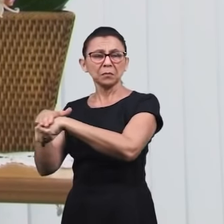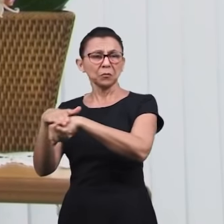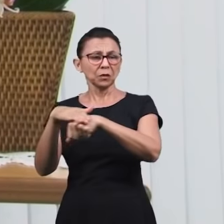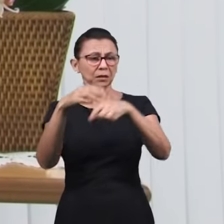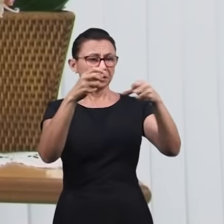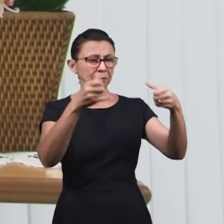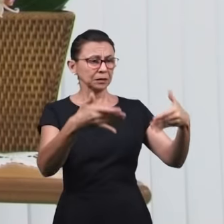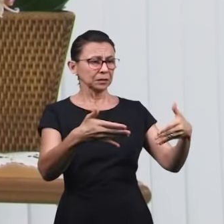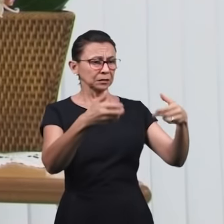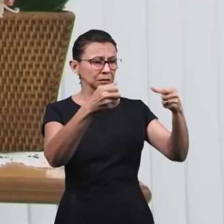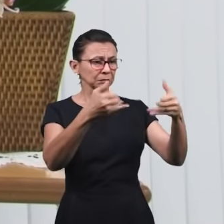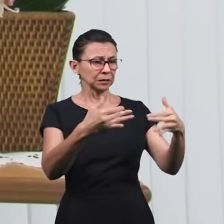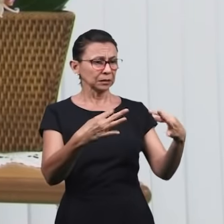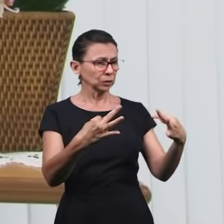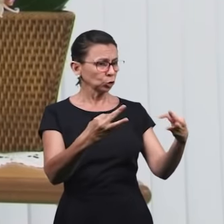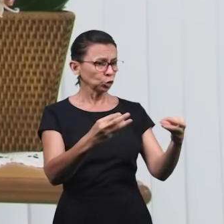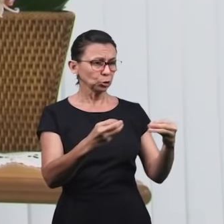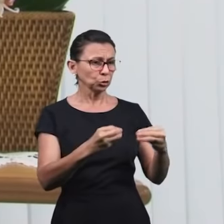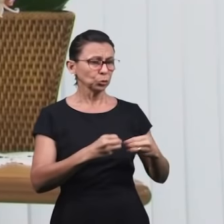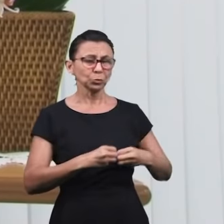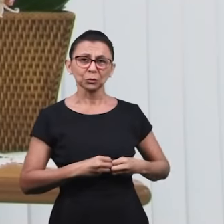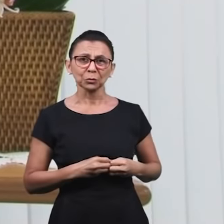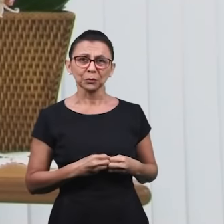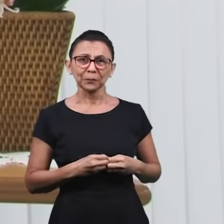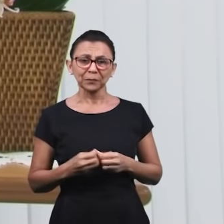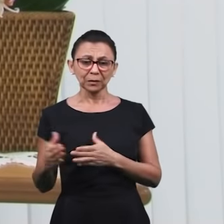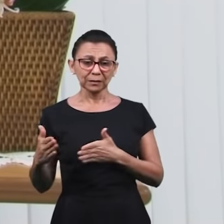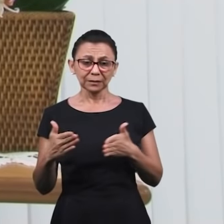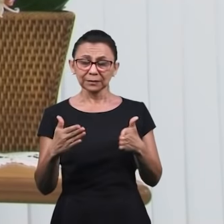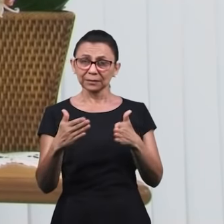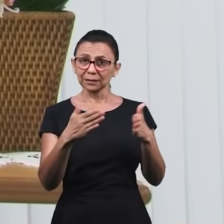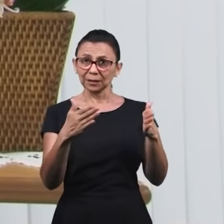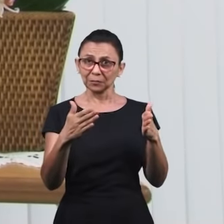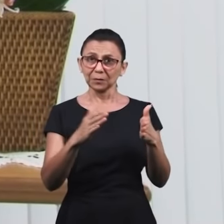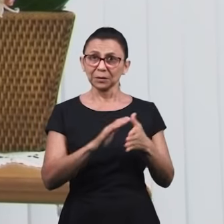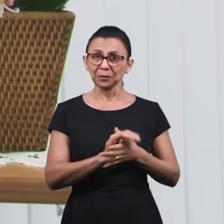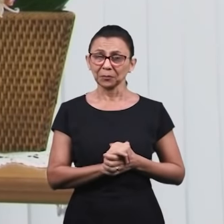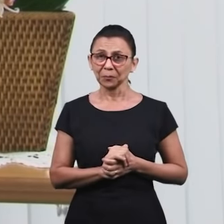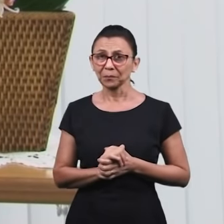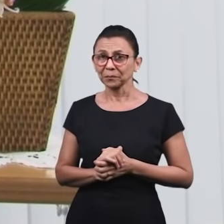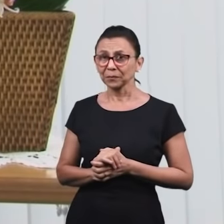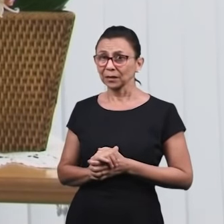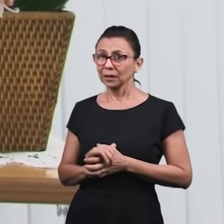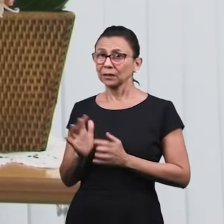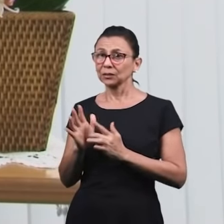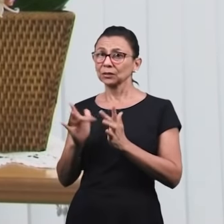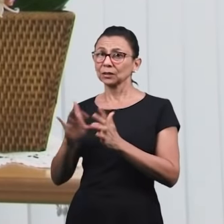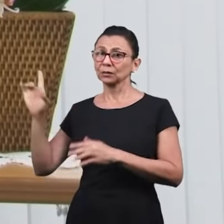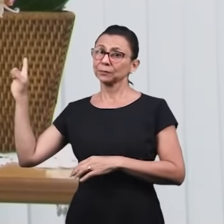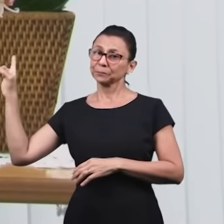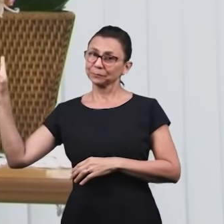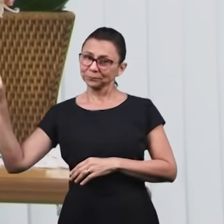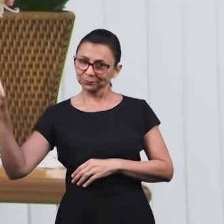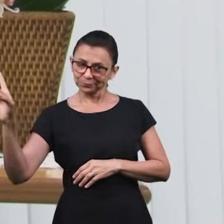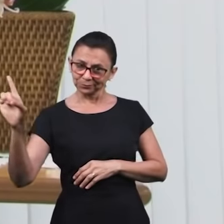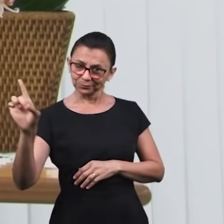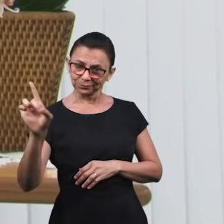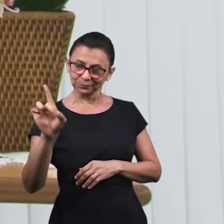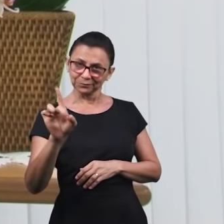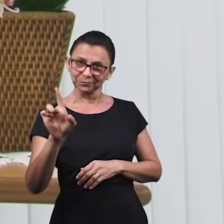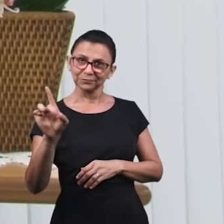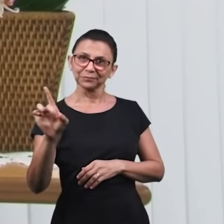de tudo o que havia sido dito. Em meio àquele caminho, então, ou seja, seguindo naquela jornada, o Senhor, na verdade, estava